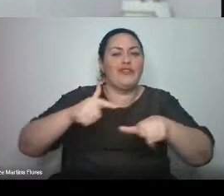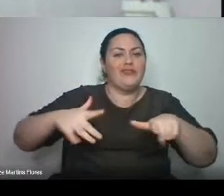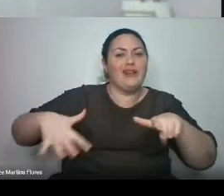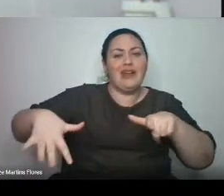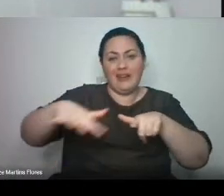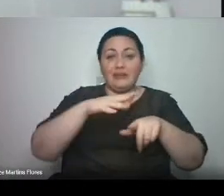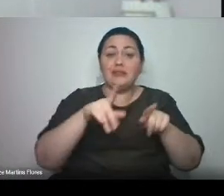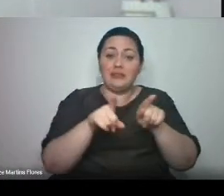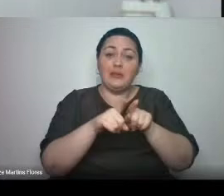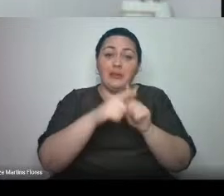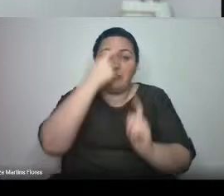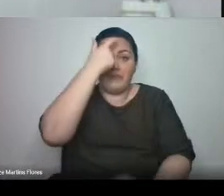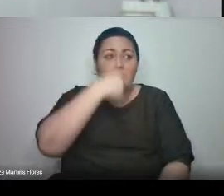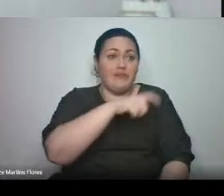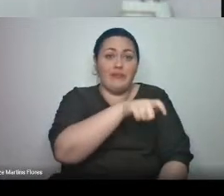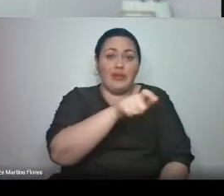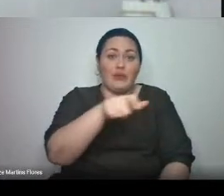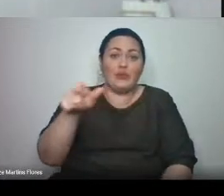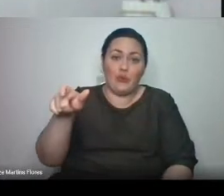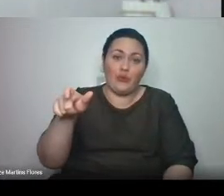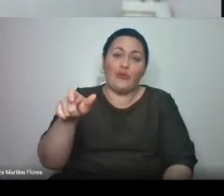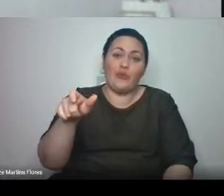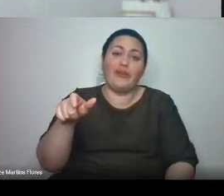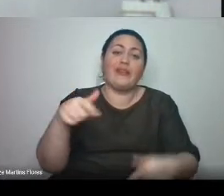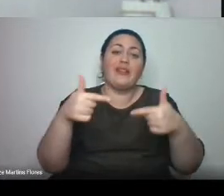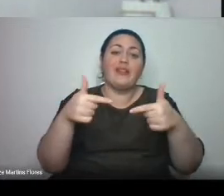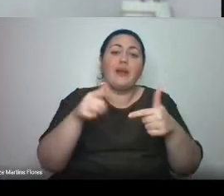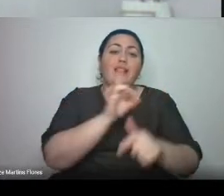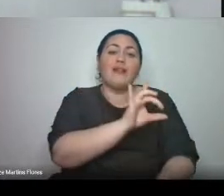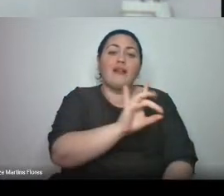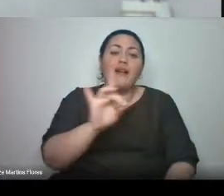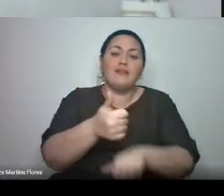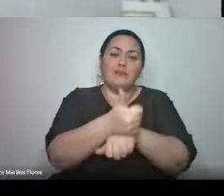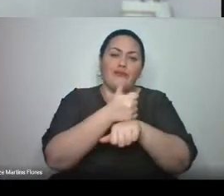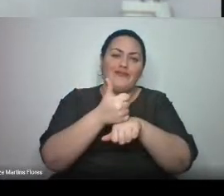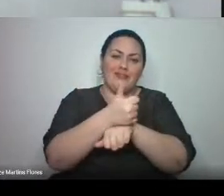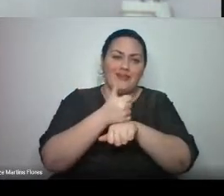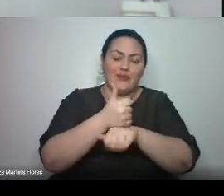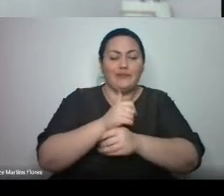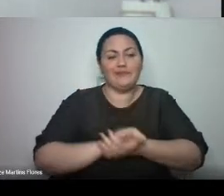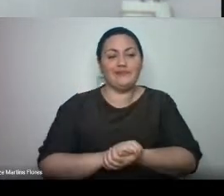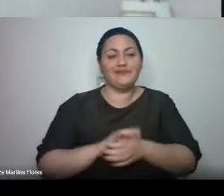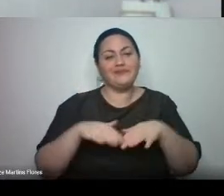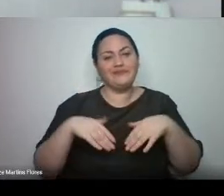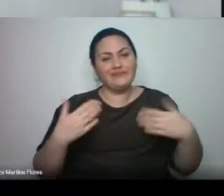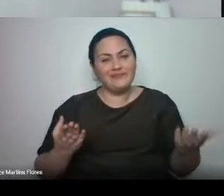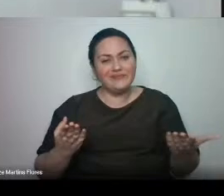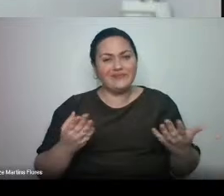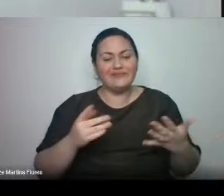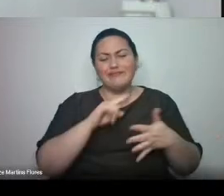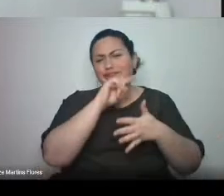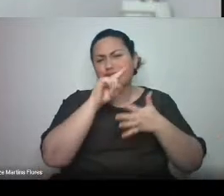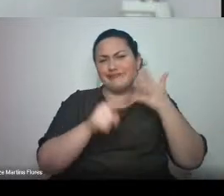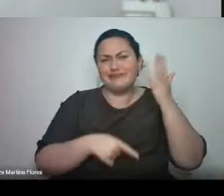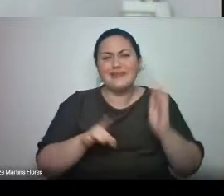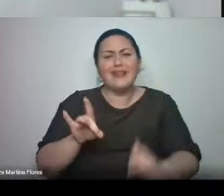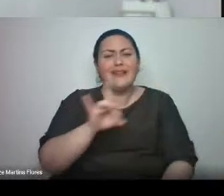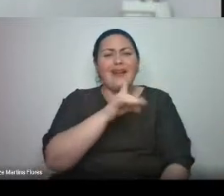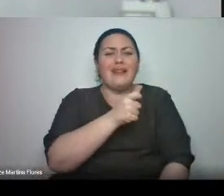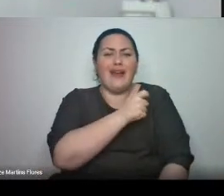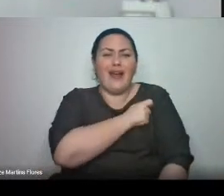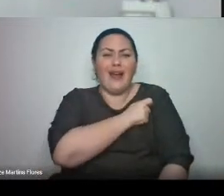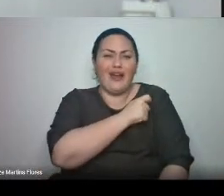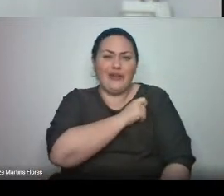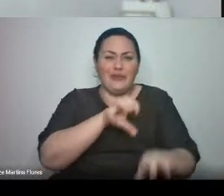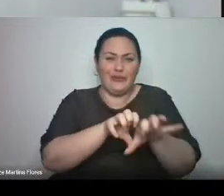como pessoas que atuam nas suas profissões. Então, Bernardo, Bruna, Gustavo, Leandro,